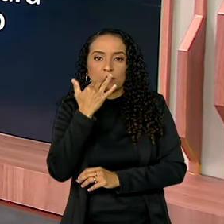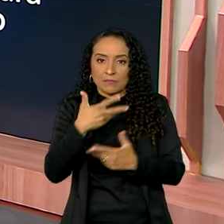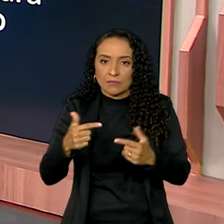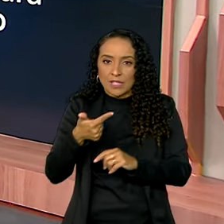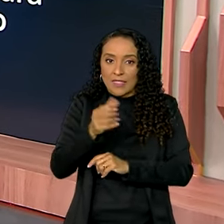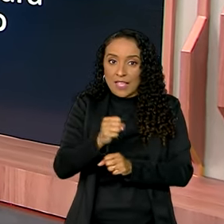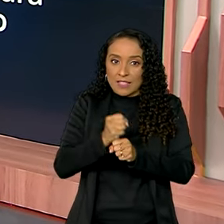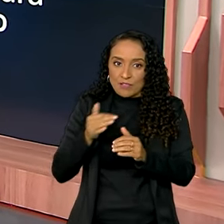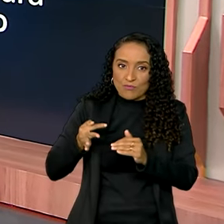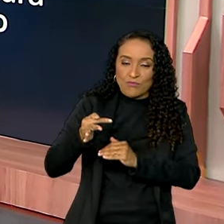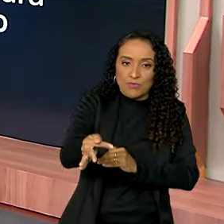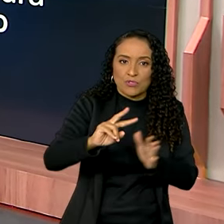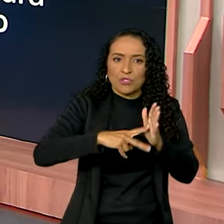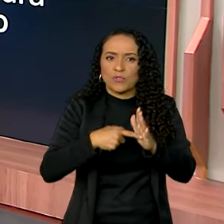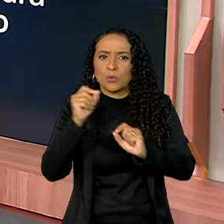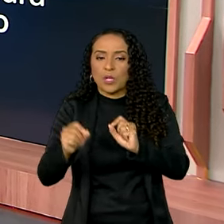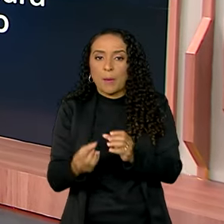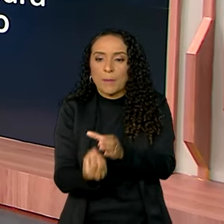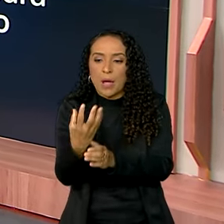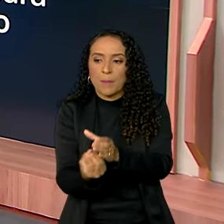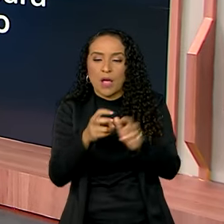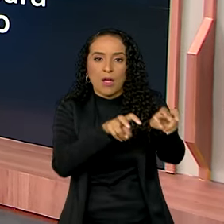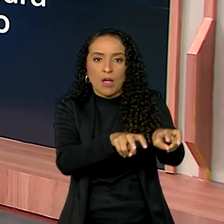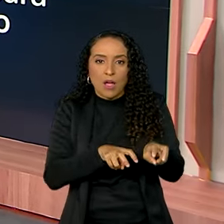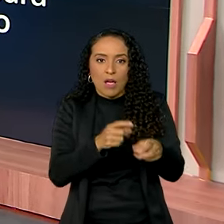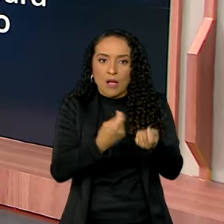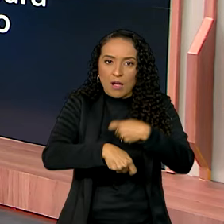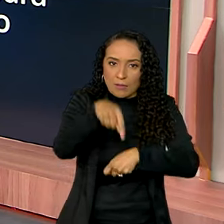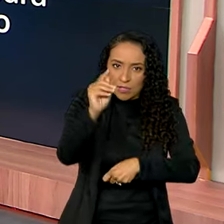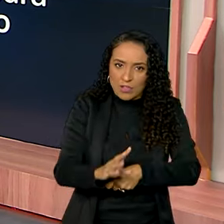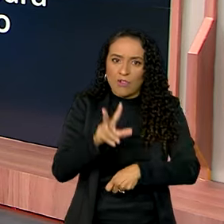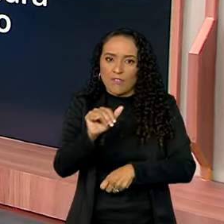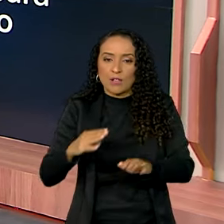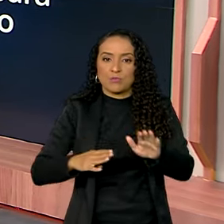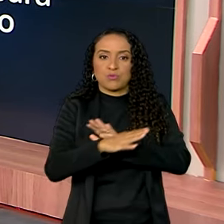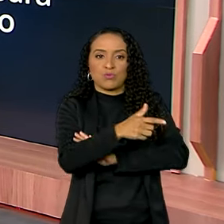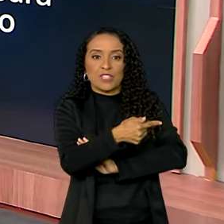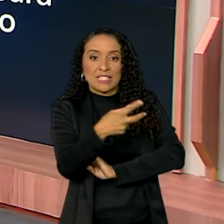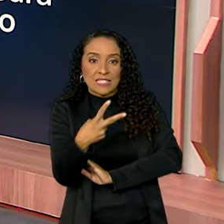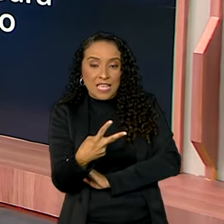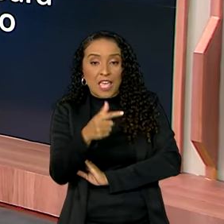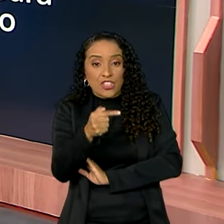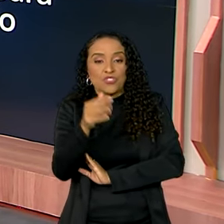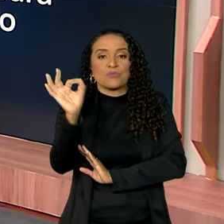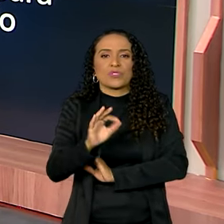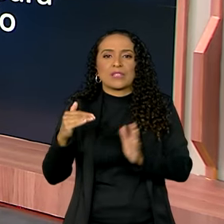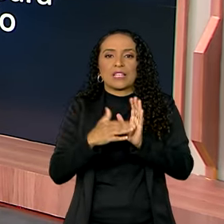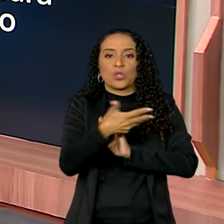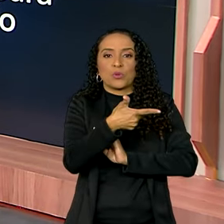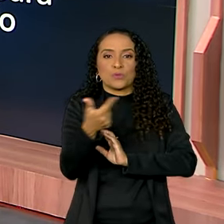10 anos. Isso significa que a produção do agronegócio brasileiro deve crescer 27% até